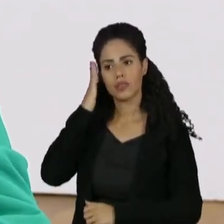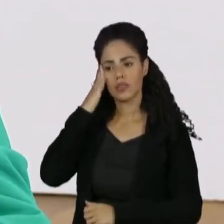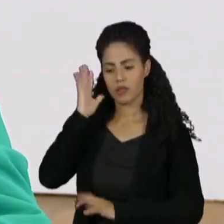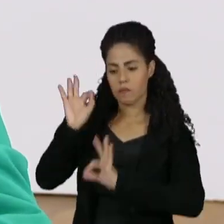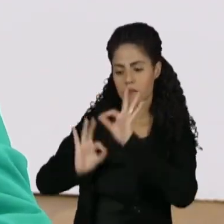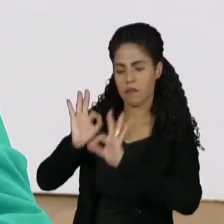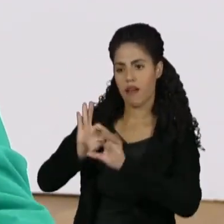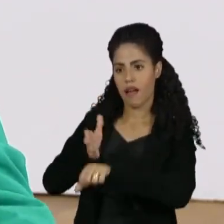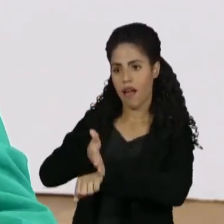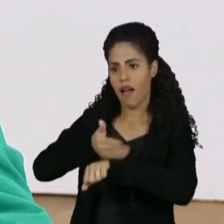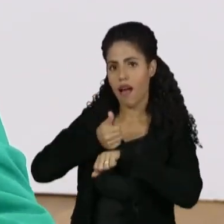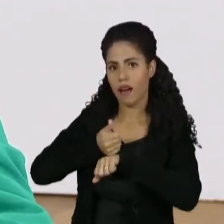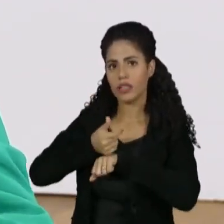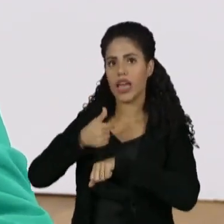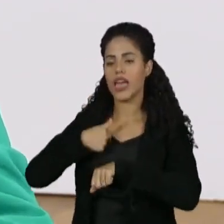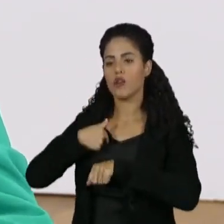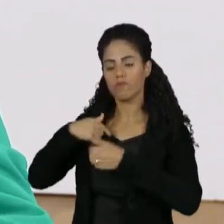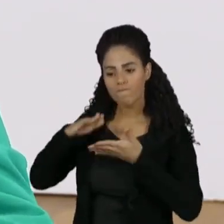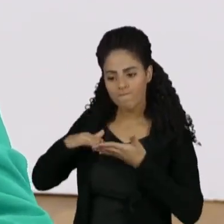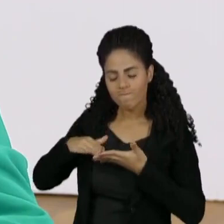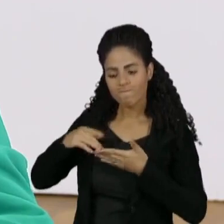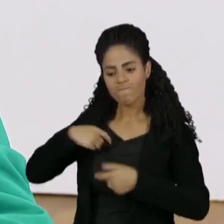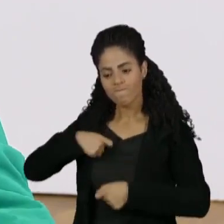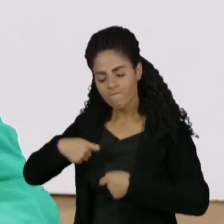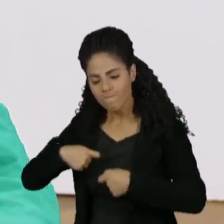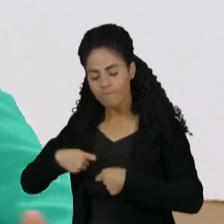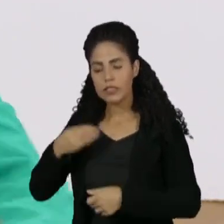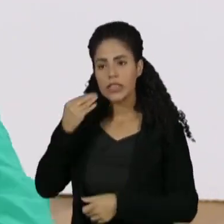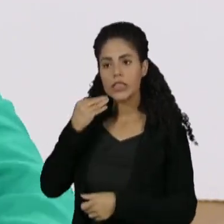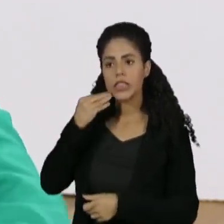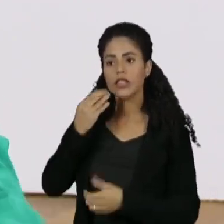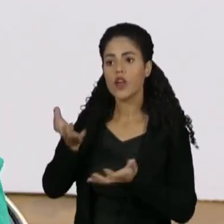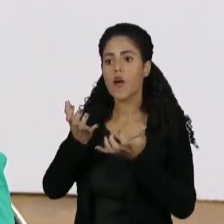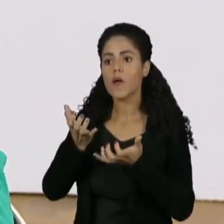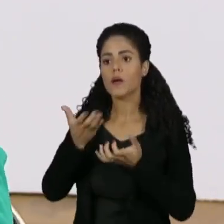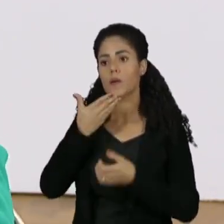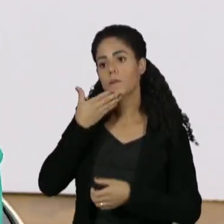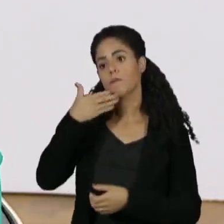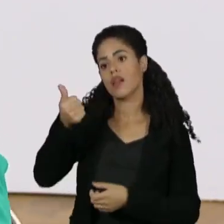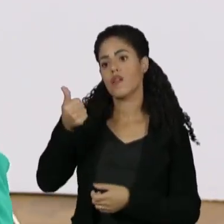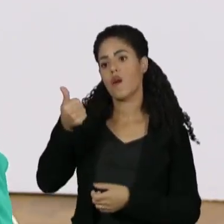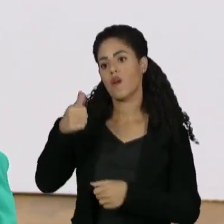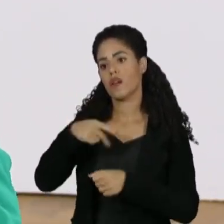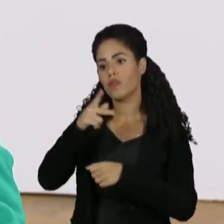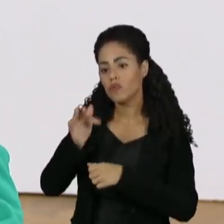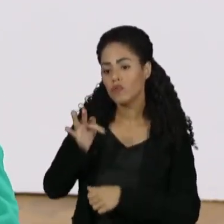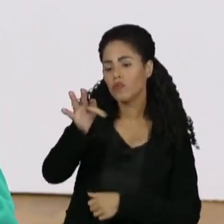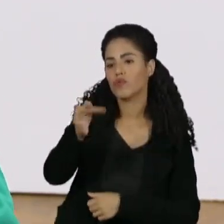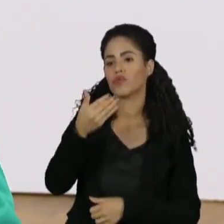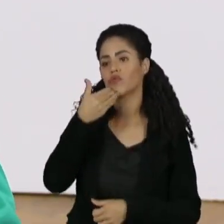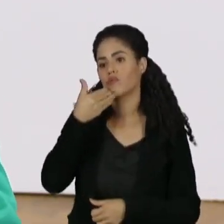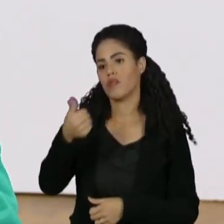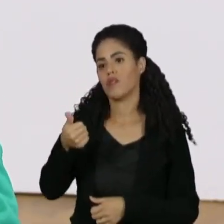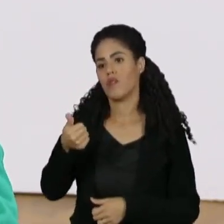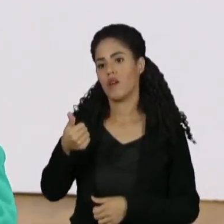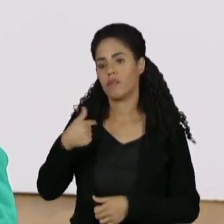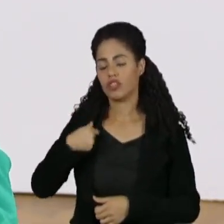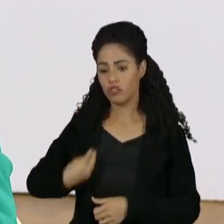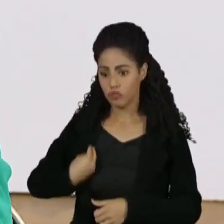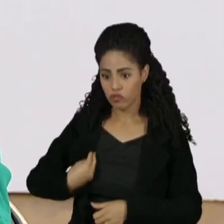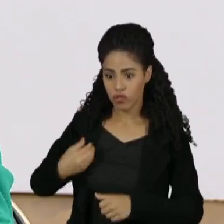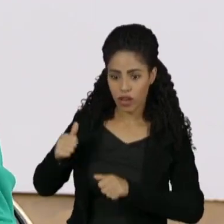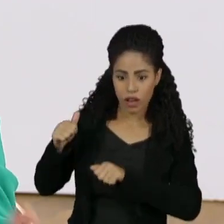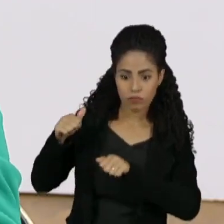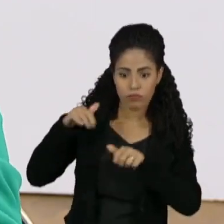preparar mais e eu me cobro isso, mas eu quero isso para os meus, para a gente poder chegar em um lugar como esse,